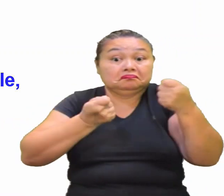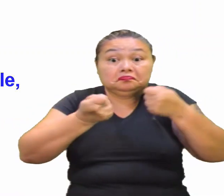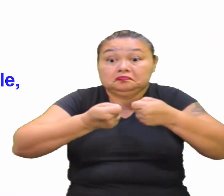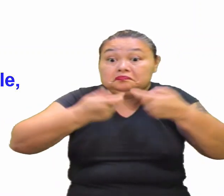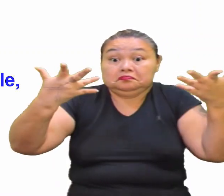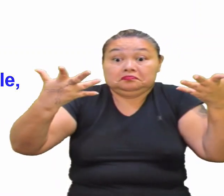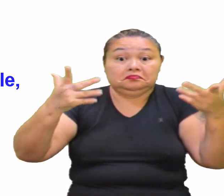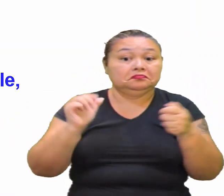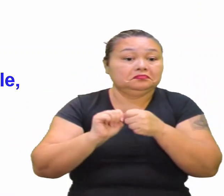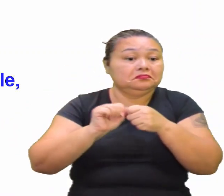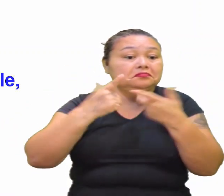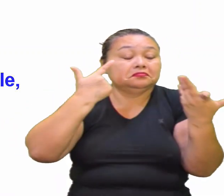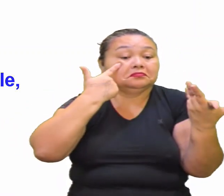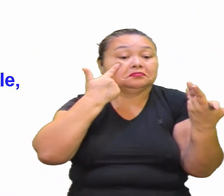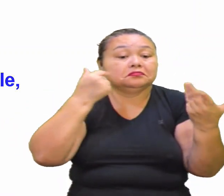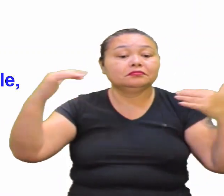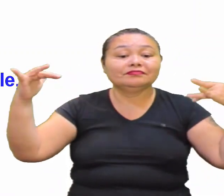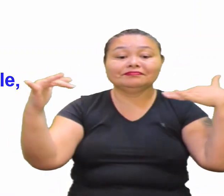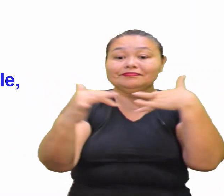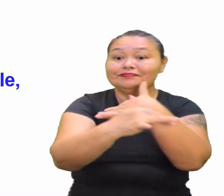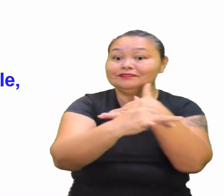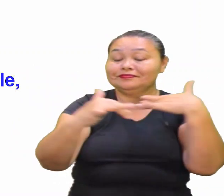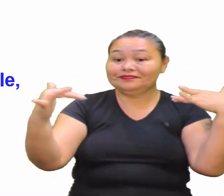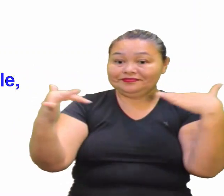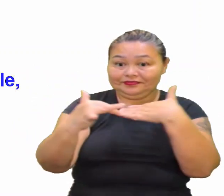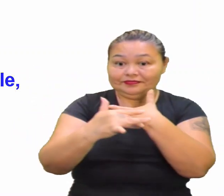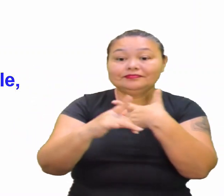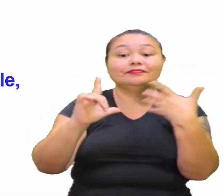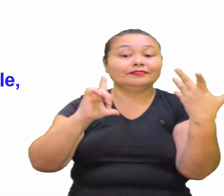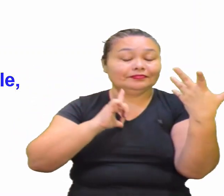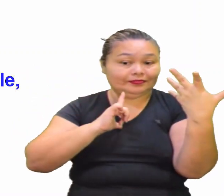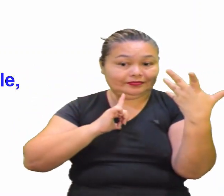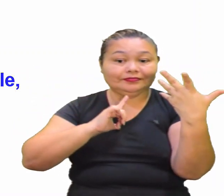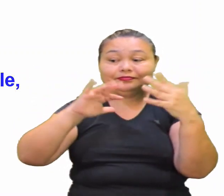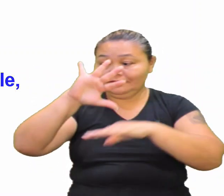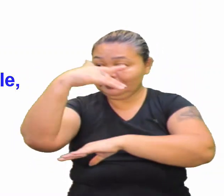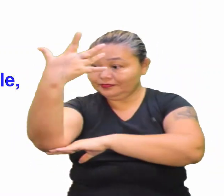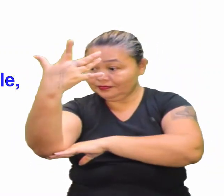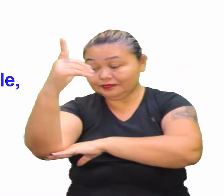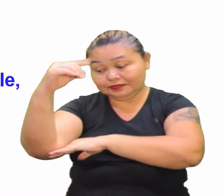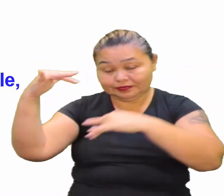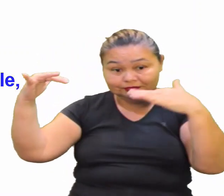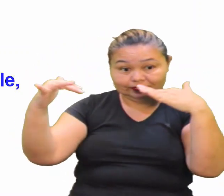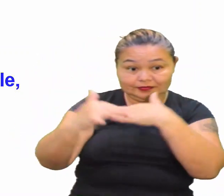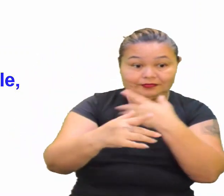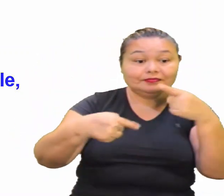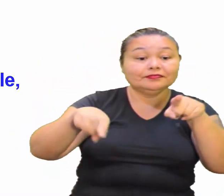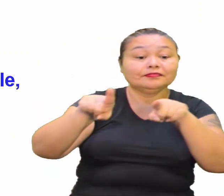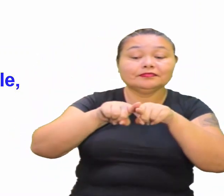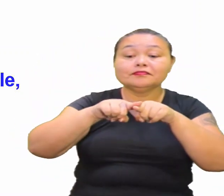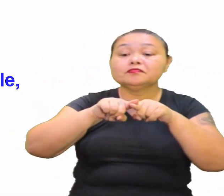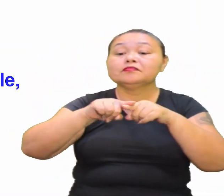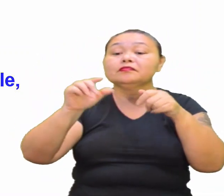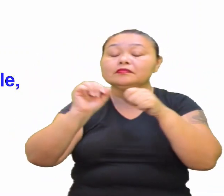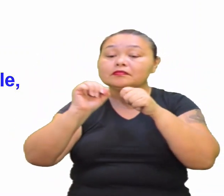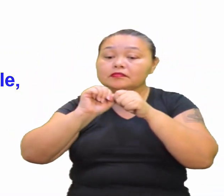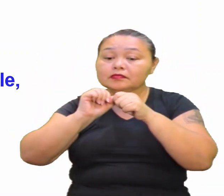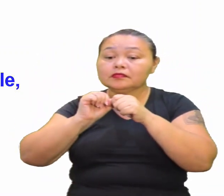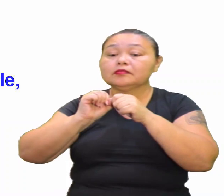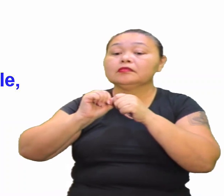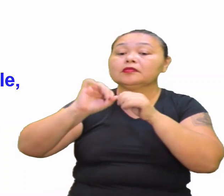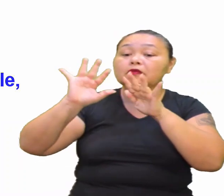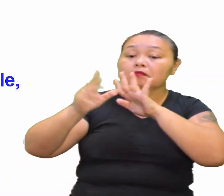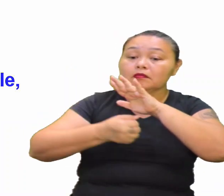urbanização em áreas de matas e florestas O próprio tráfico de animais As queimadas A introdução de